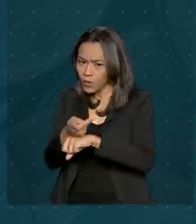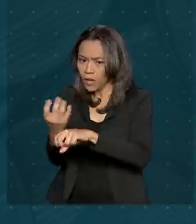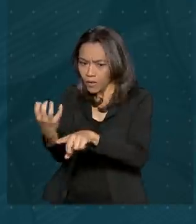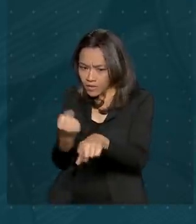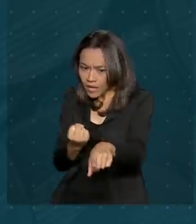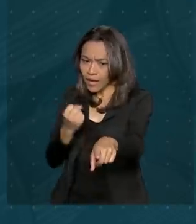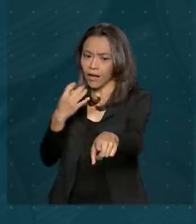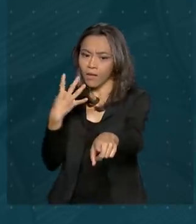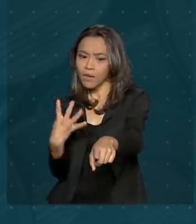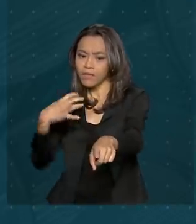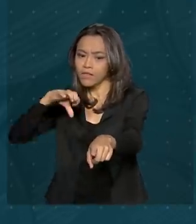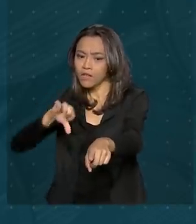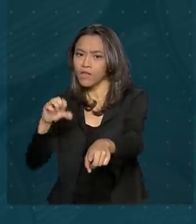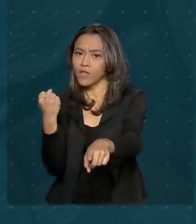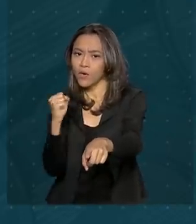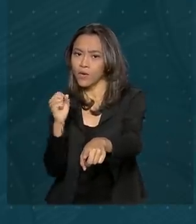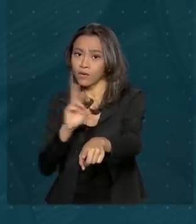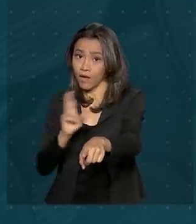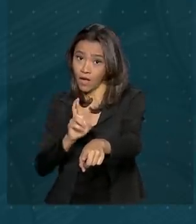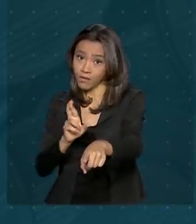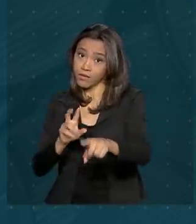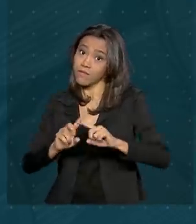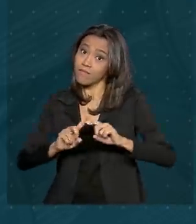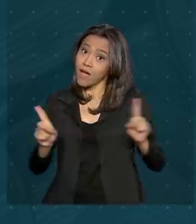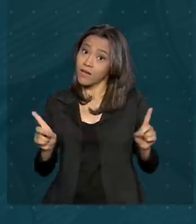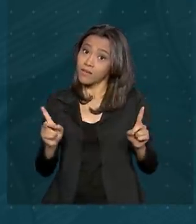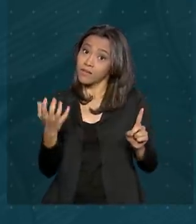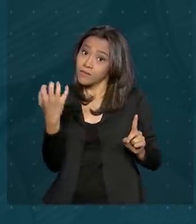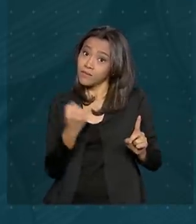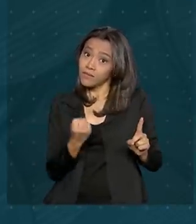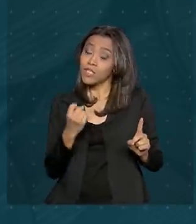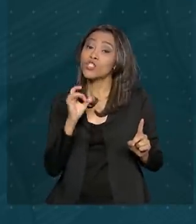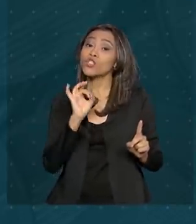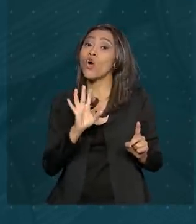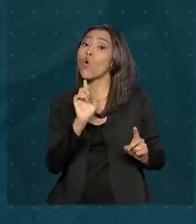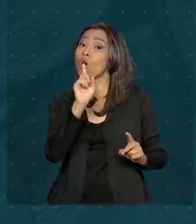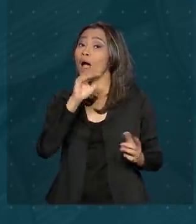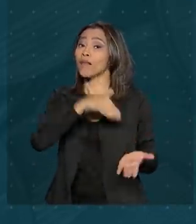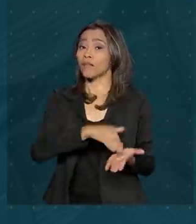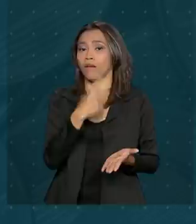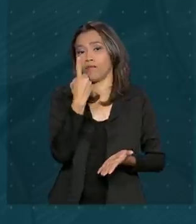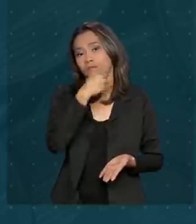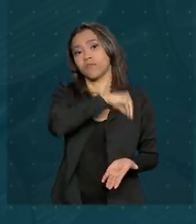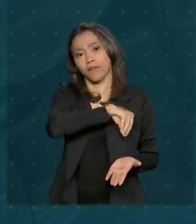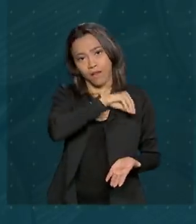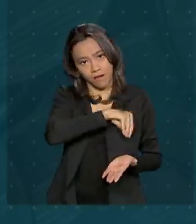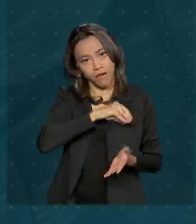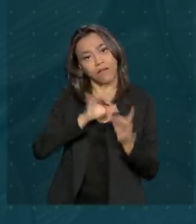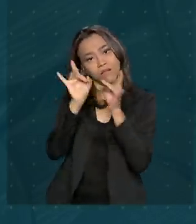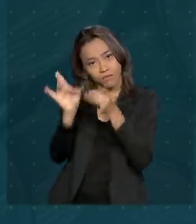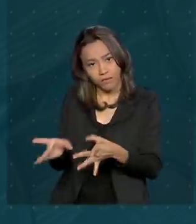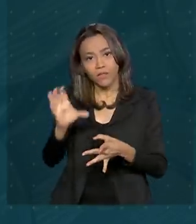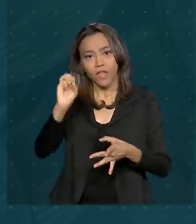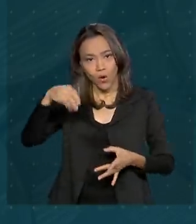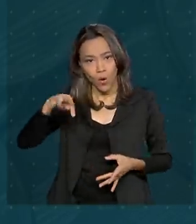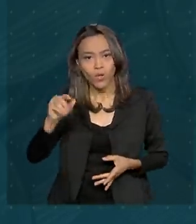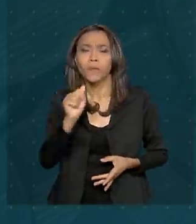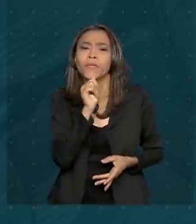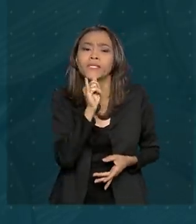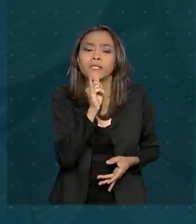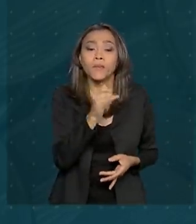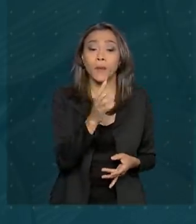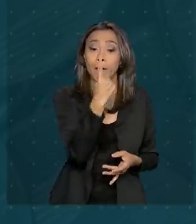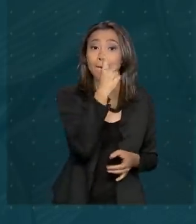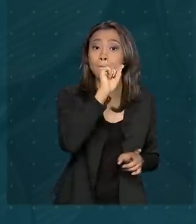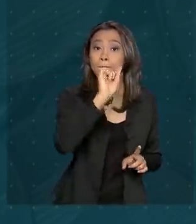498,00. Mas a permissão só vale para quem tinha até um salário mínimo na conta. Por exemplo, quem tinha R$.000